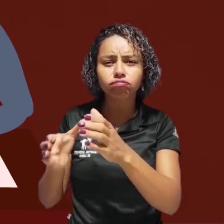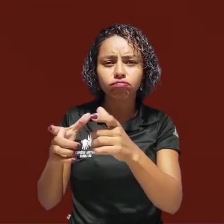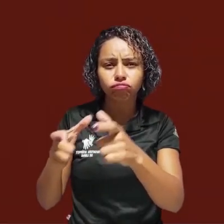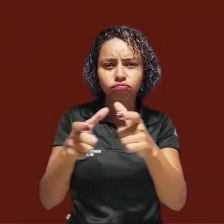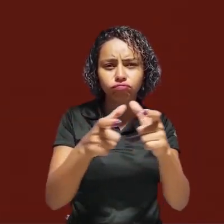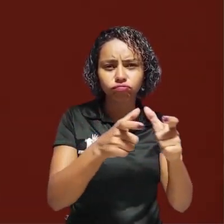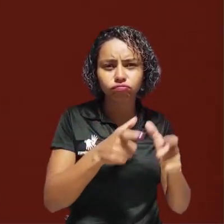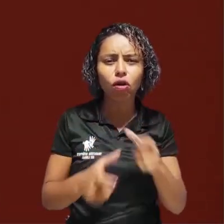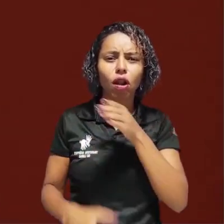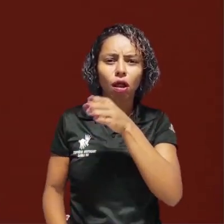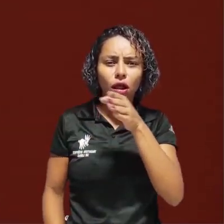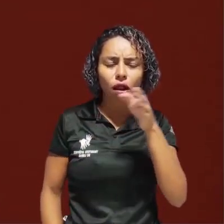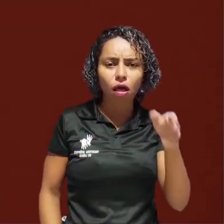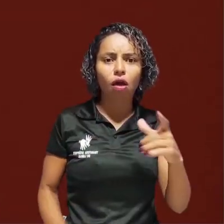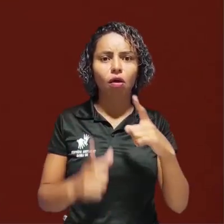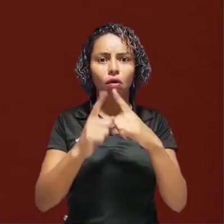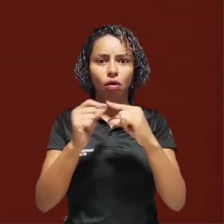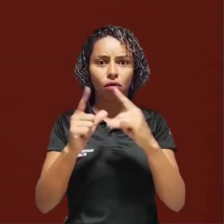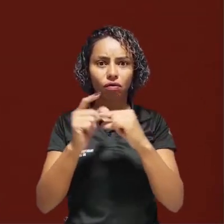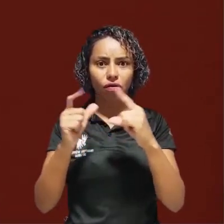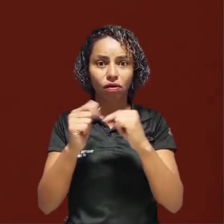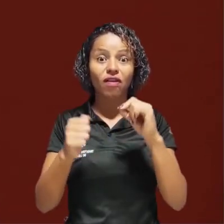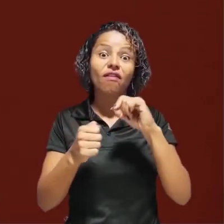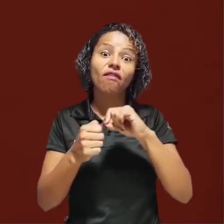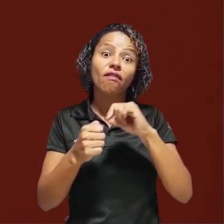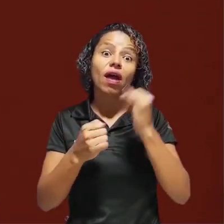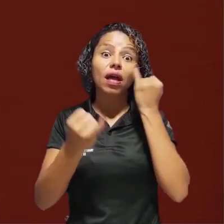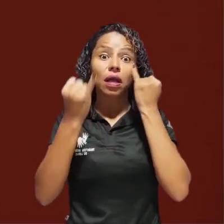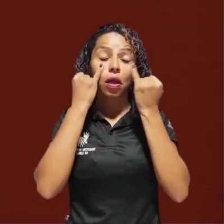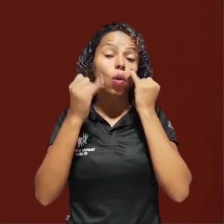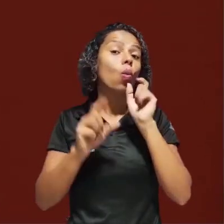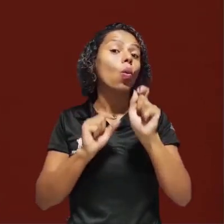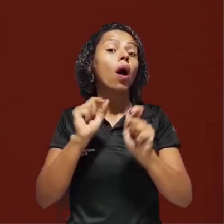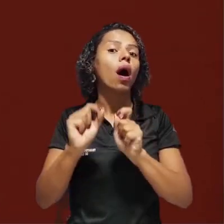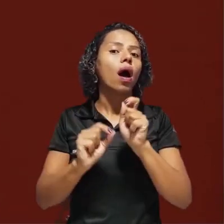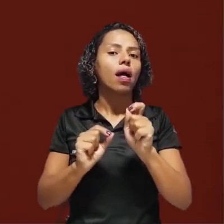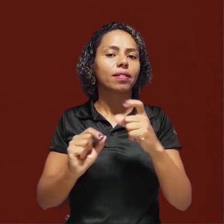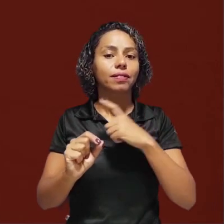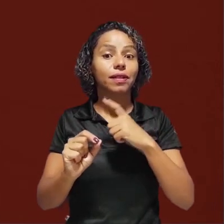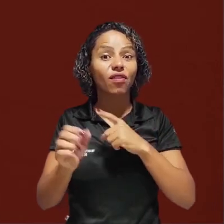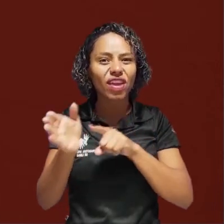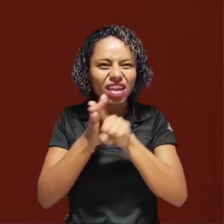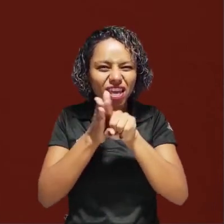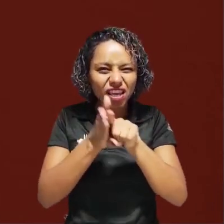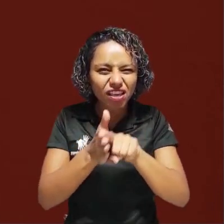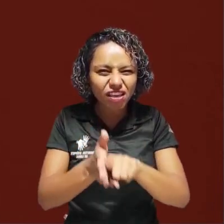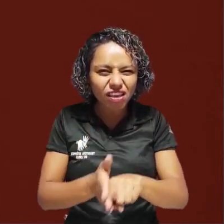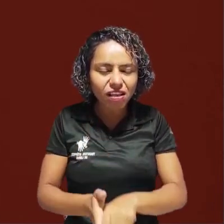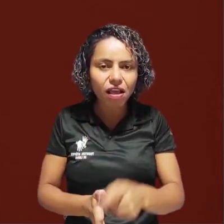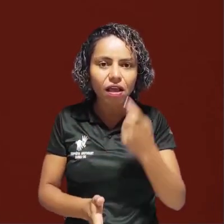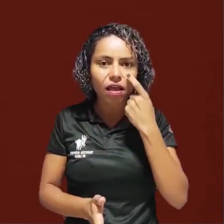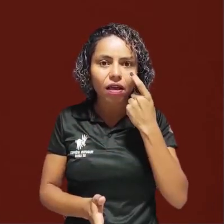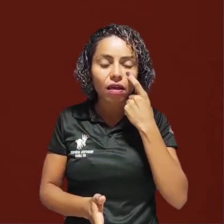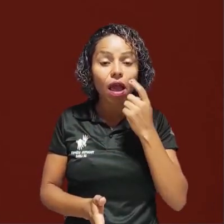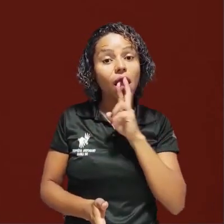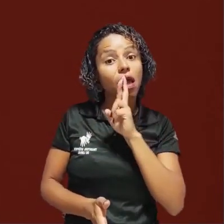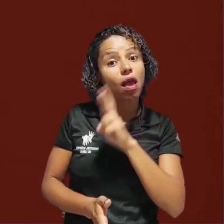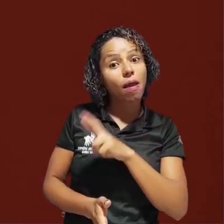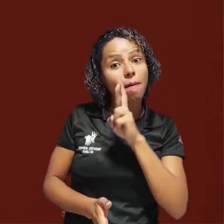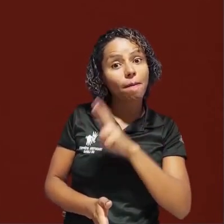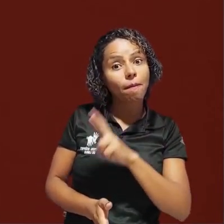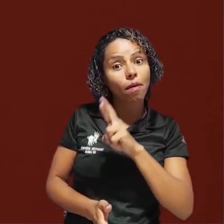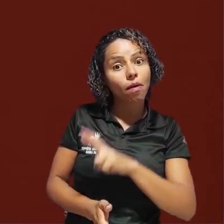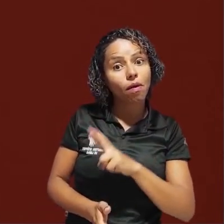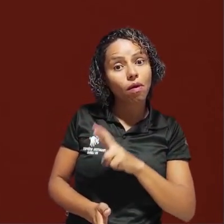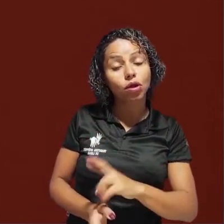pessoais Todos os gestores vão receber por e-mail um questionário com algumas perguntas acerca do